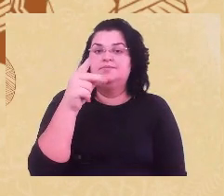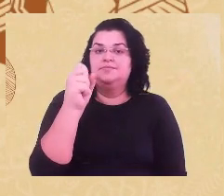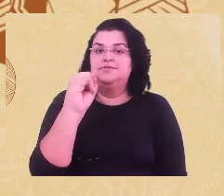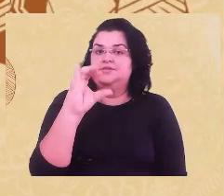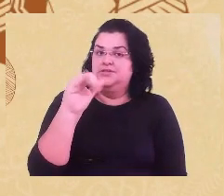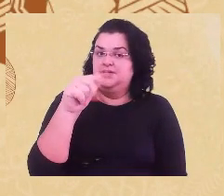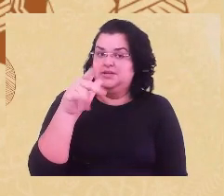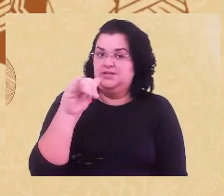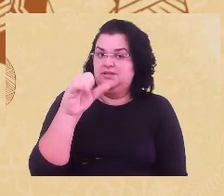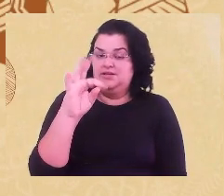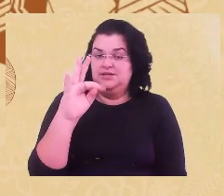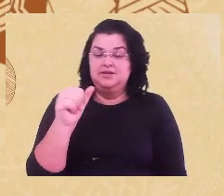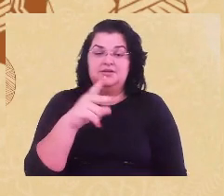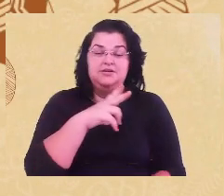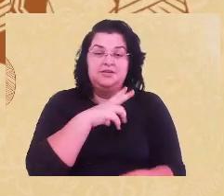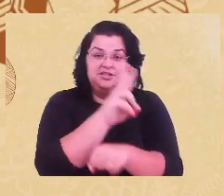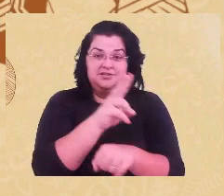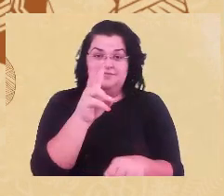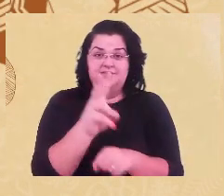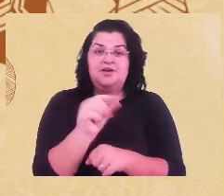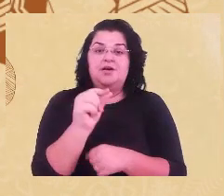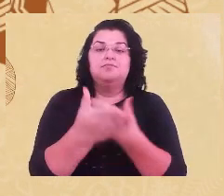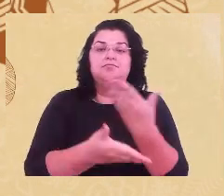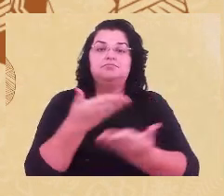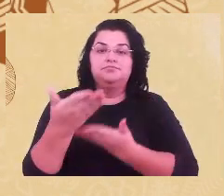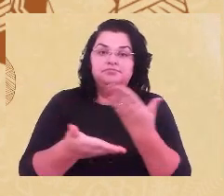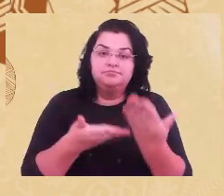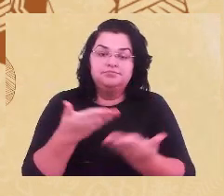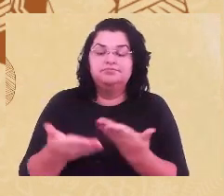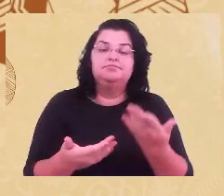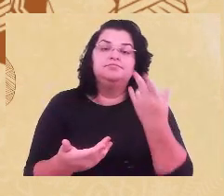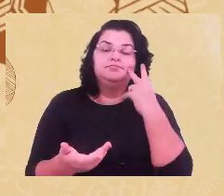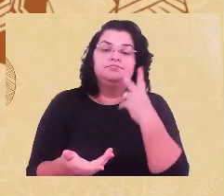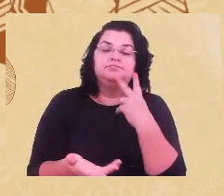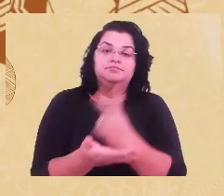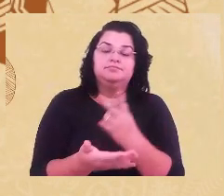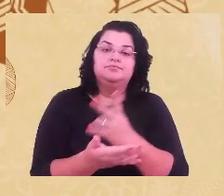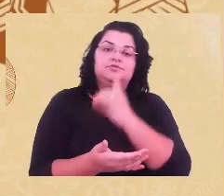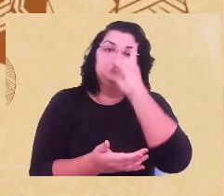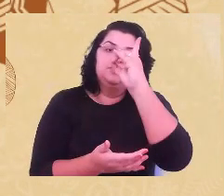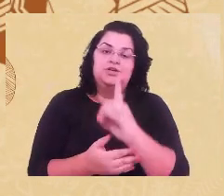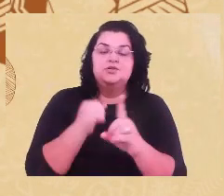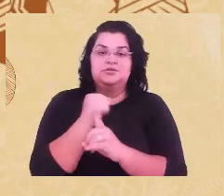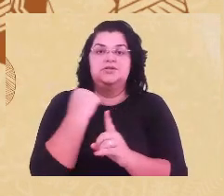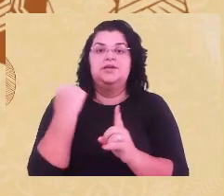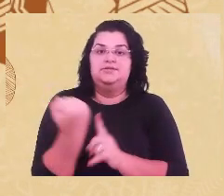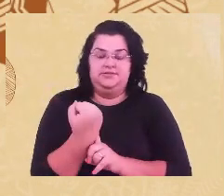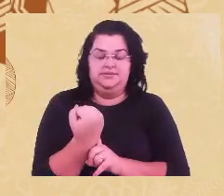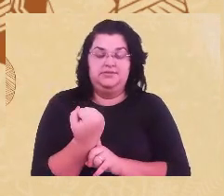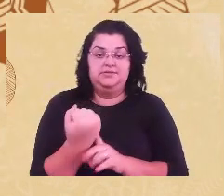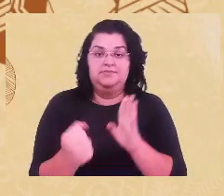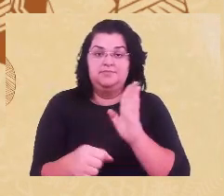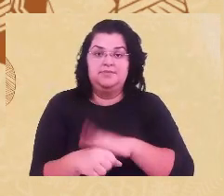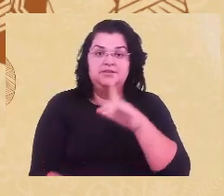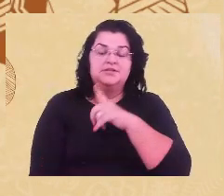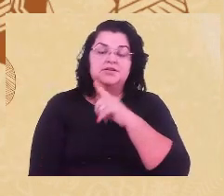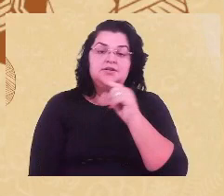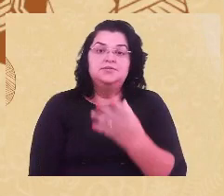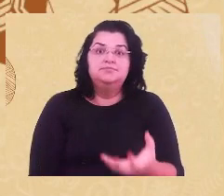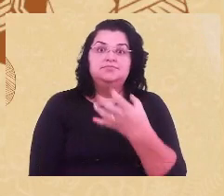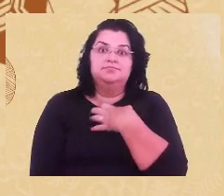defensores dedicados e dedicadas dos direitos sociais, mas que a opressão